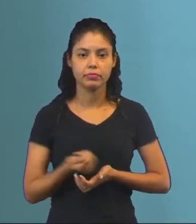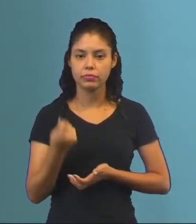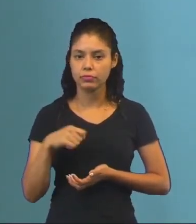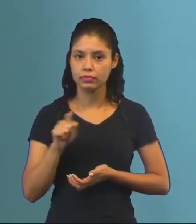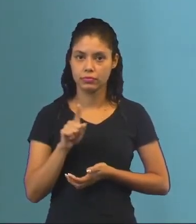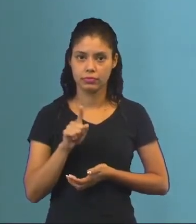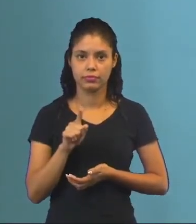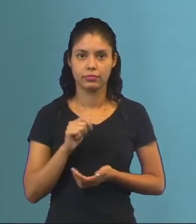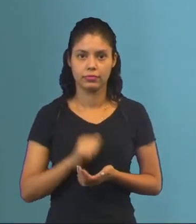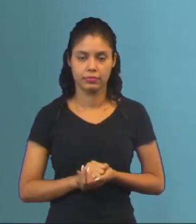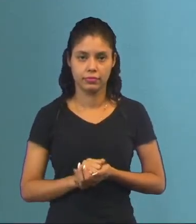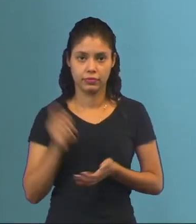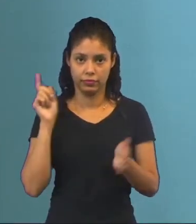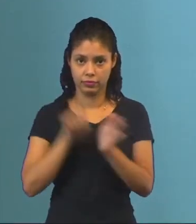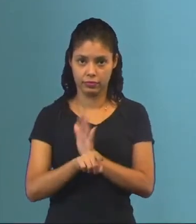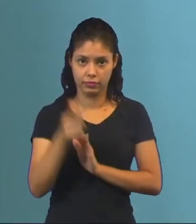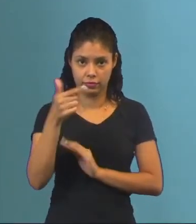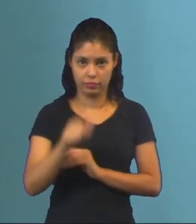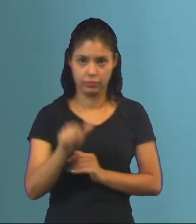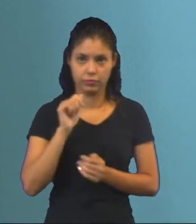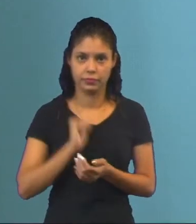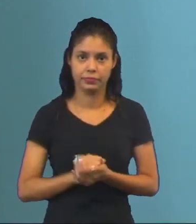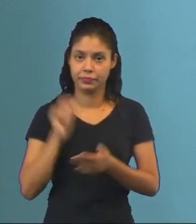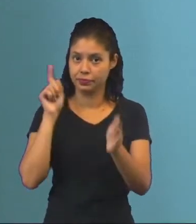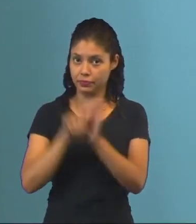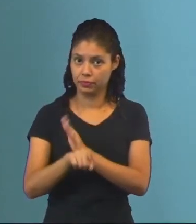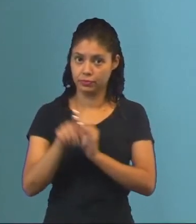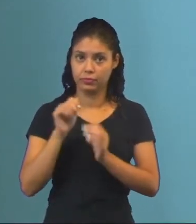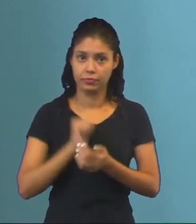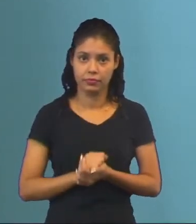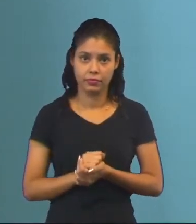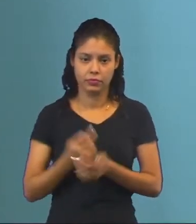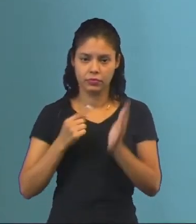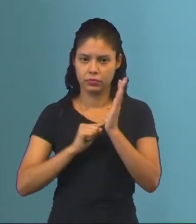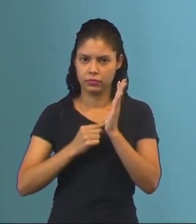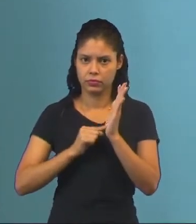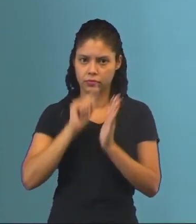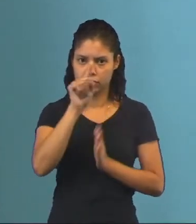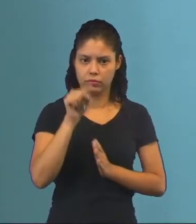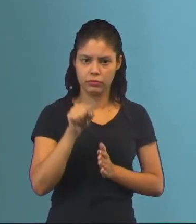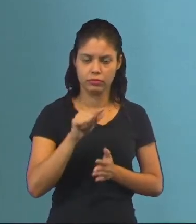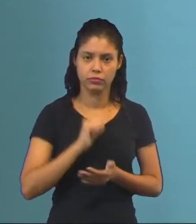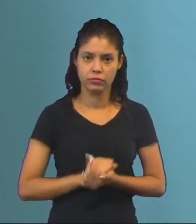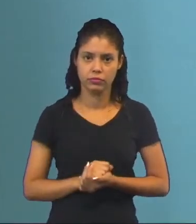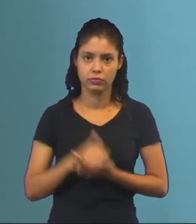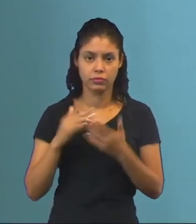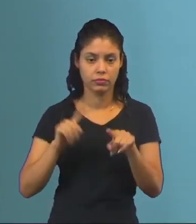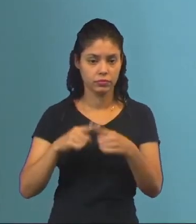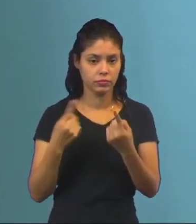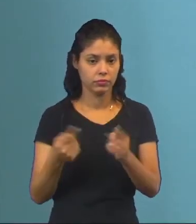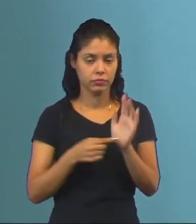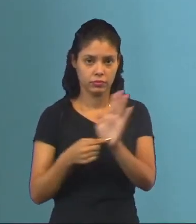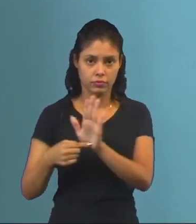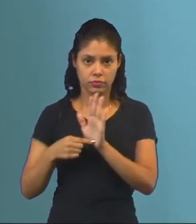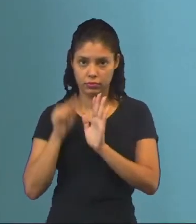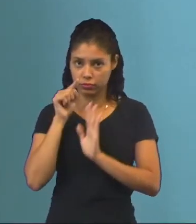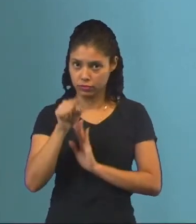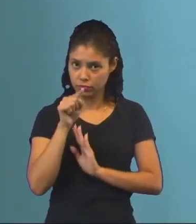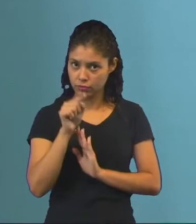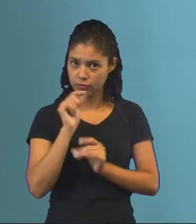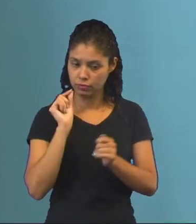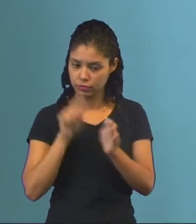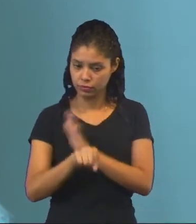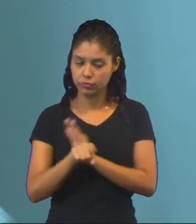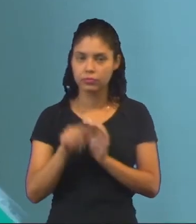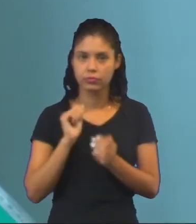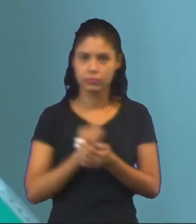precisei falar que ele perguntou de novo. Afinal, ele fez uma pergunta, né? Ponto de interrogação aqui. Mas indica que foi ele que fez